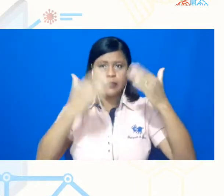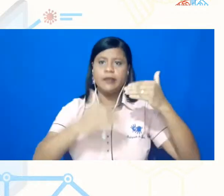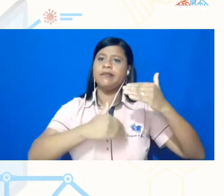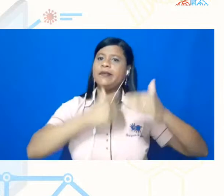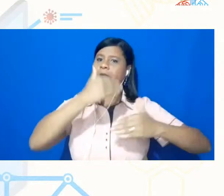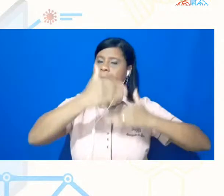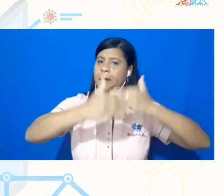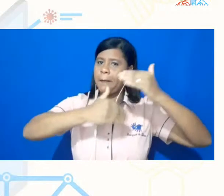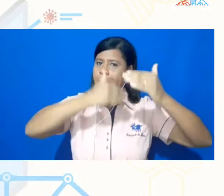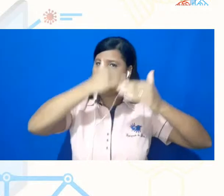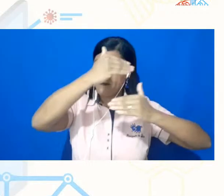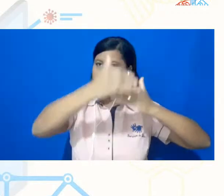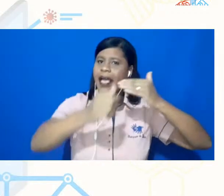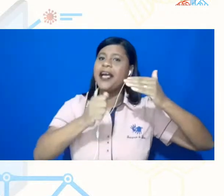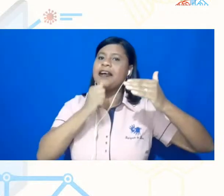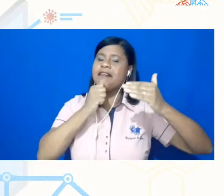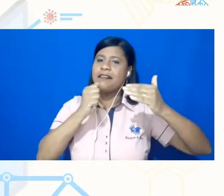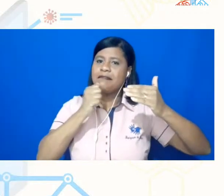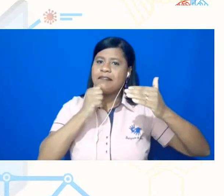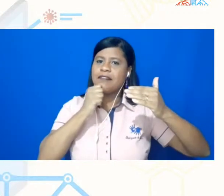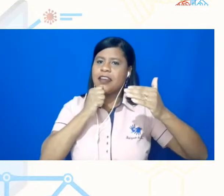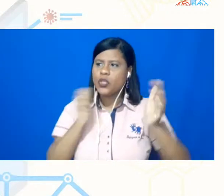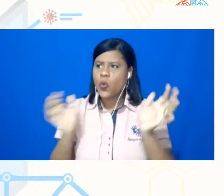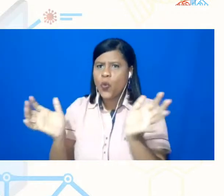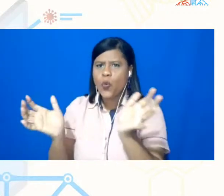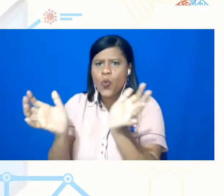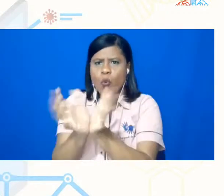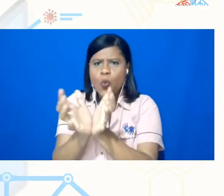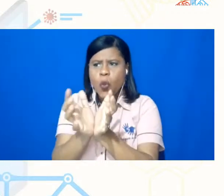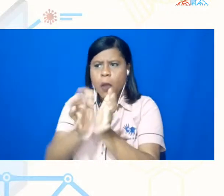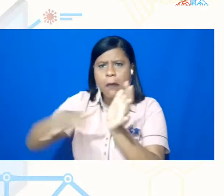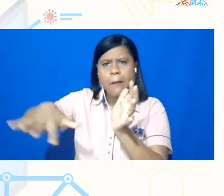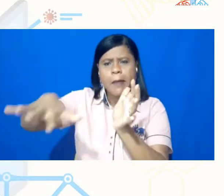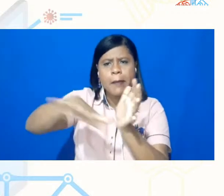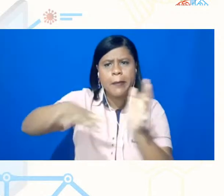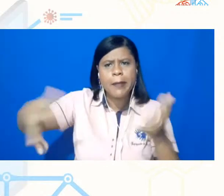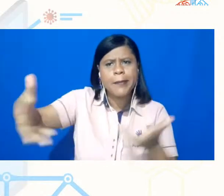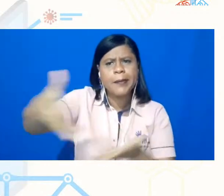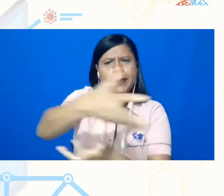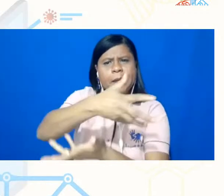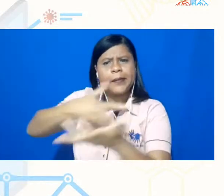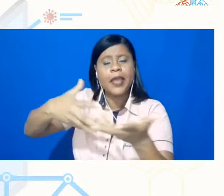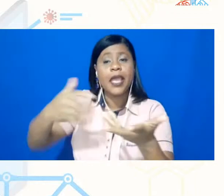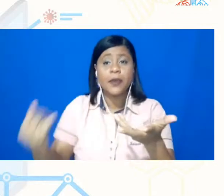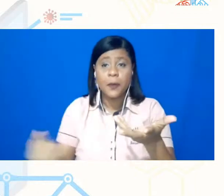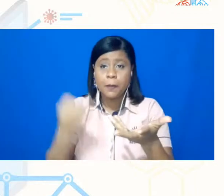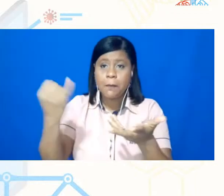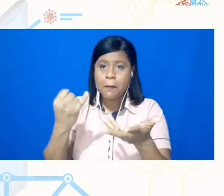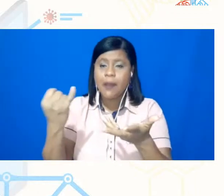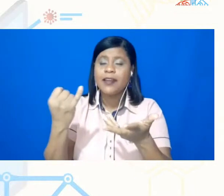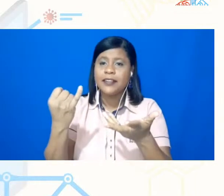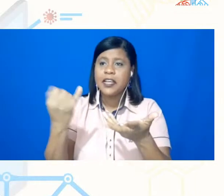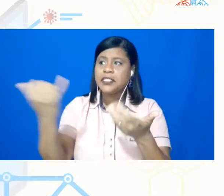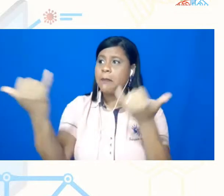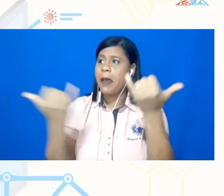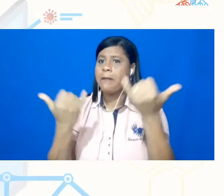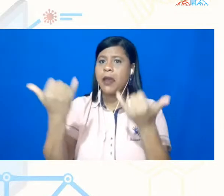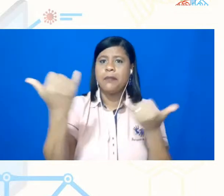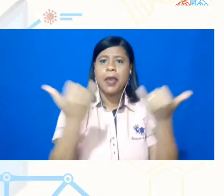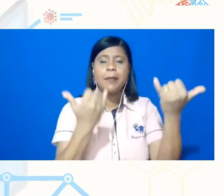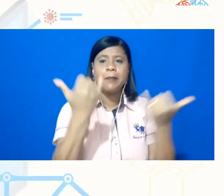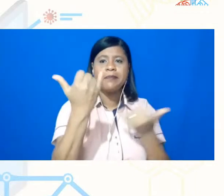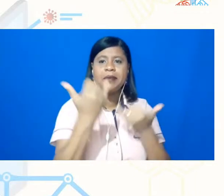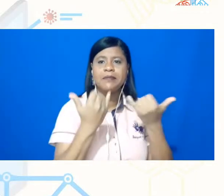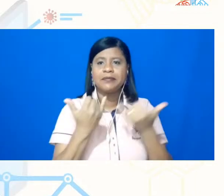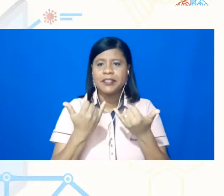dimensão coletiva é muito importante, então, é muito importante que a gente receba as impressões de vocês, né,